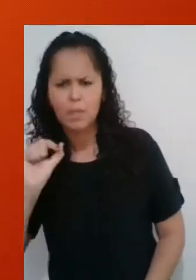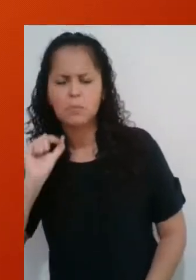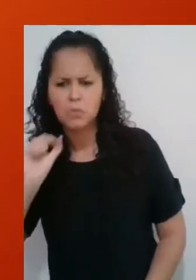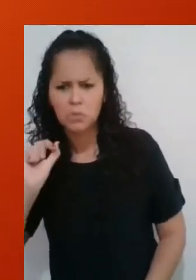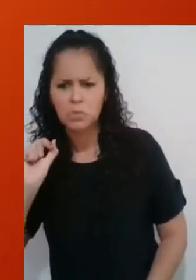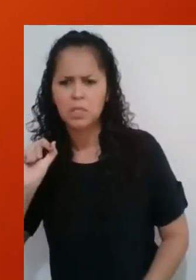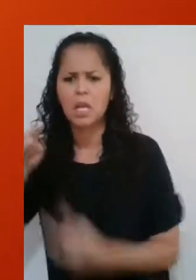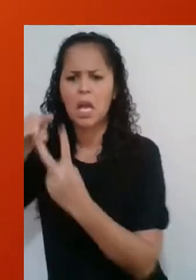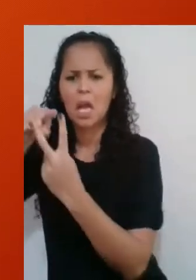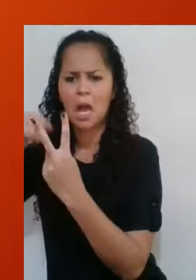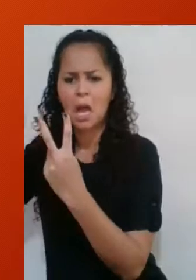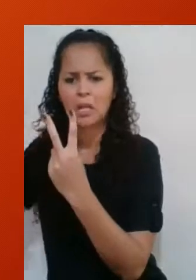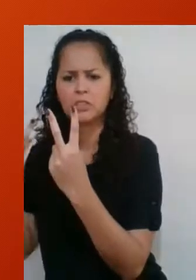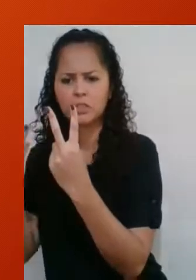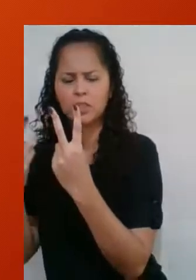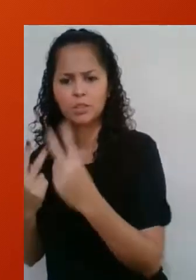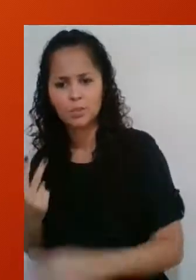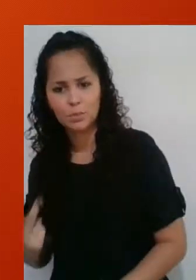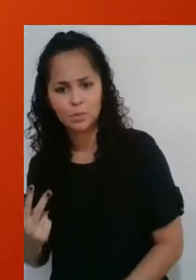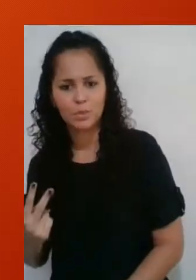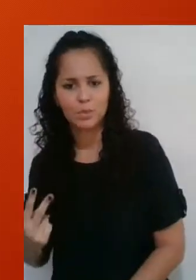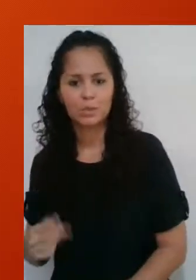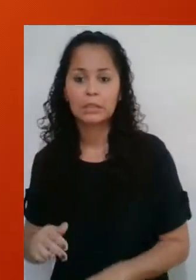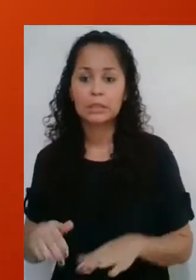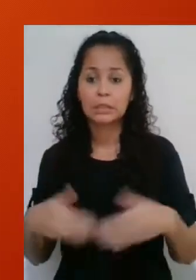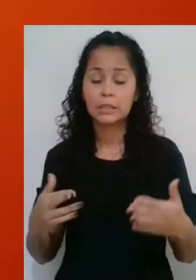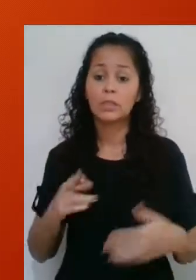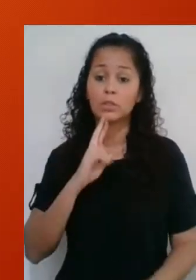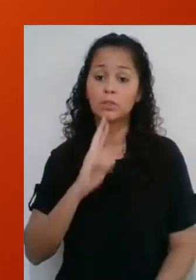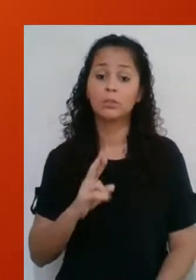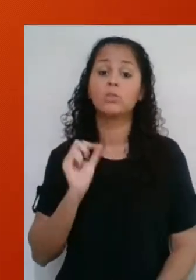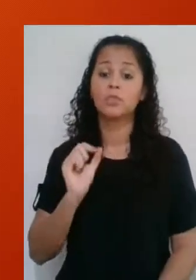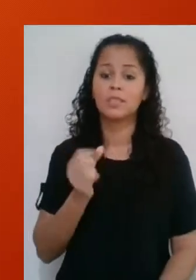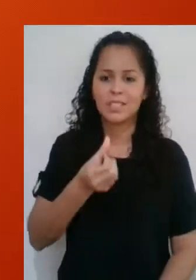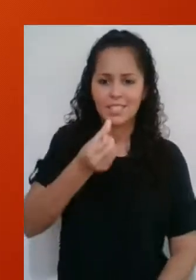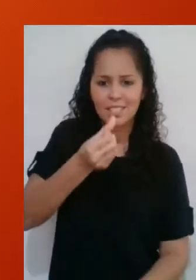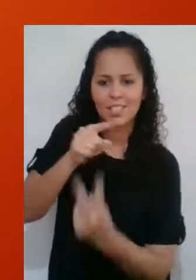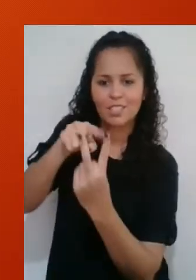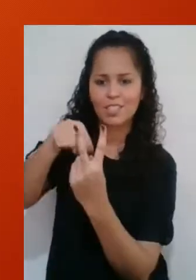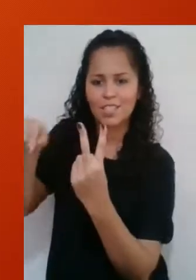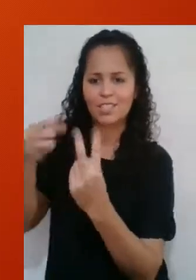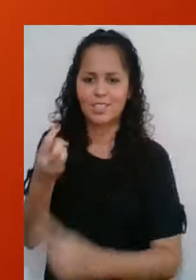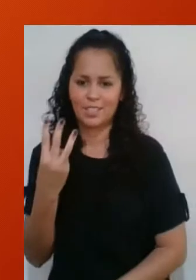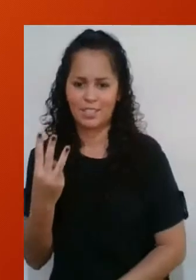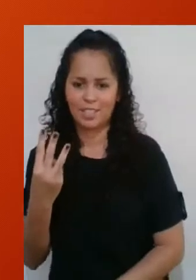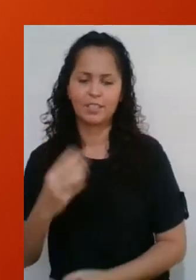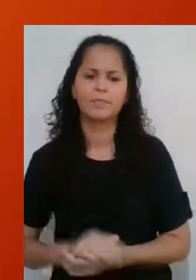Como nós sabemos que o cosseno de 30 é raiz de 3 sobre 2, o tamanho deste cateto será 6 raiz de 3.